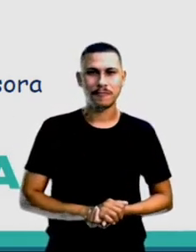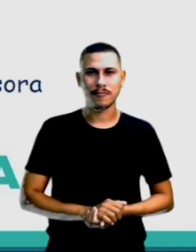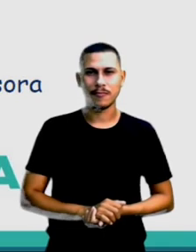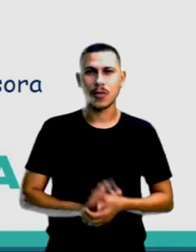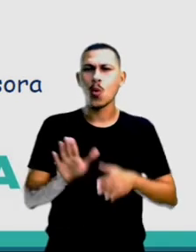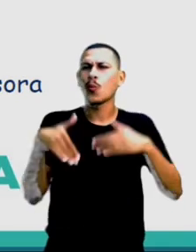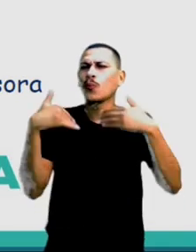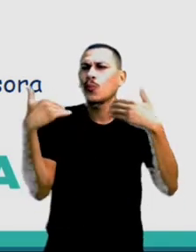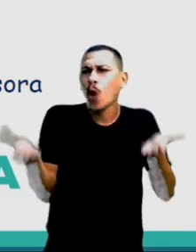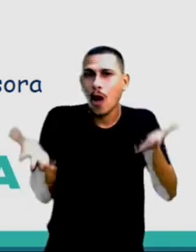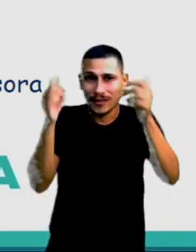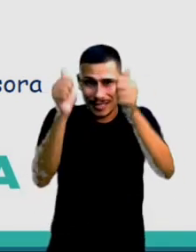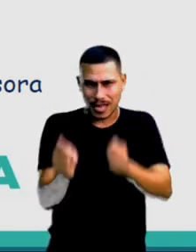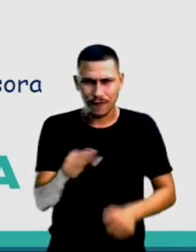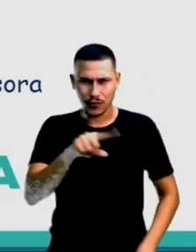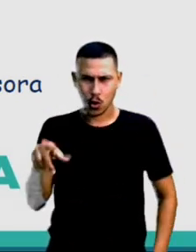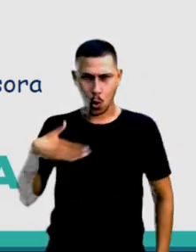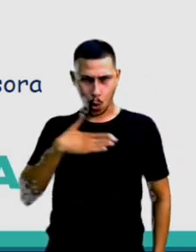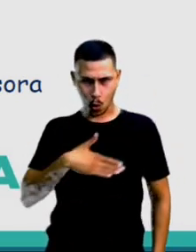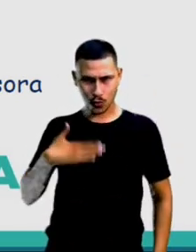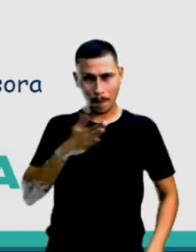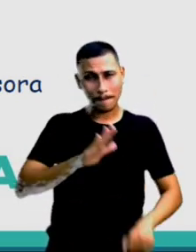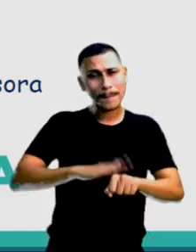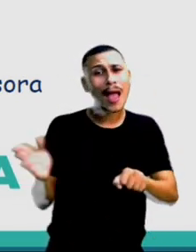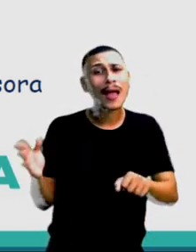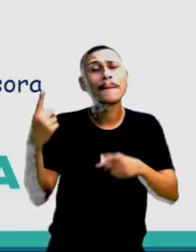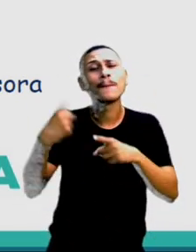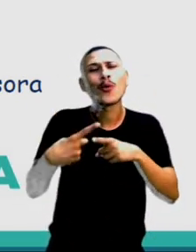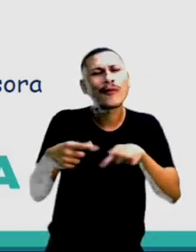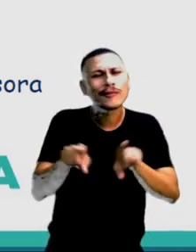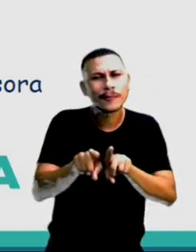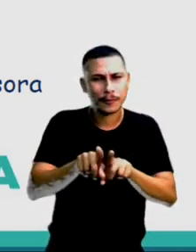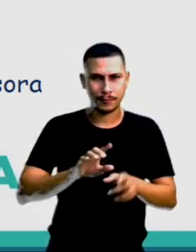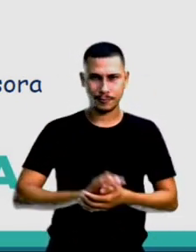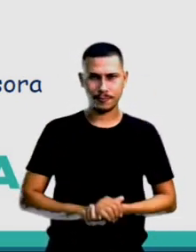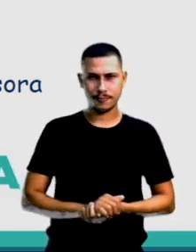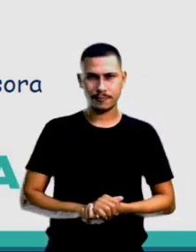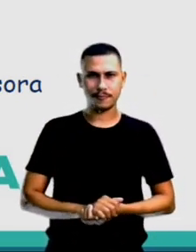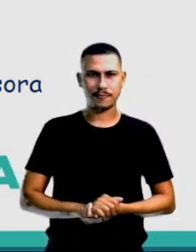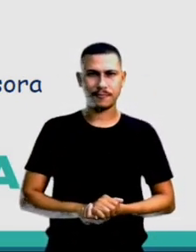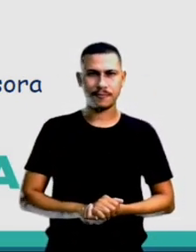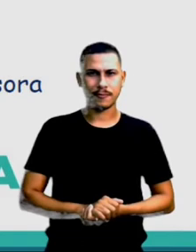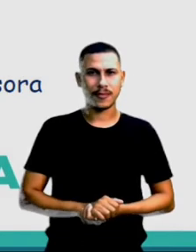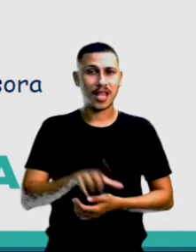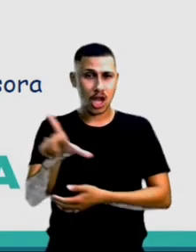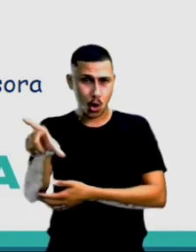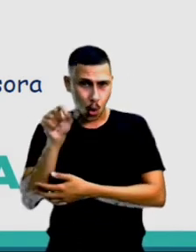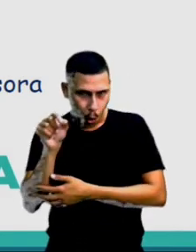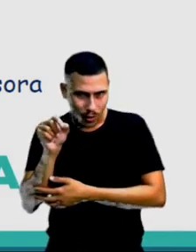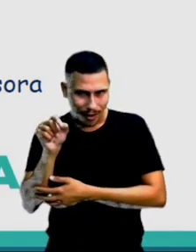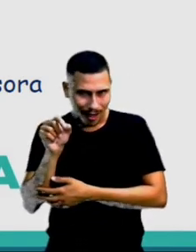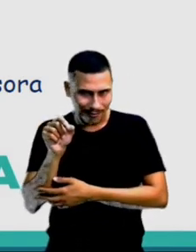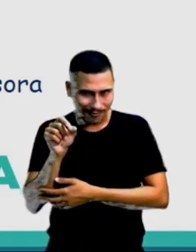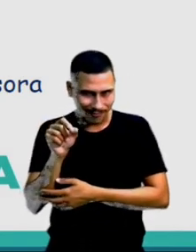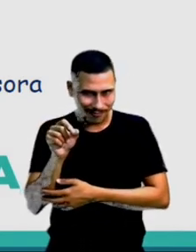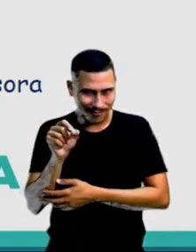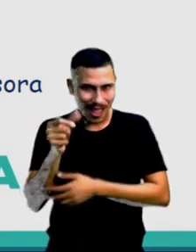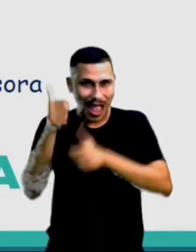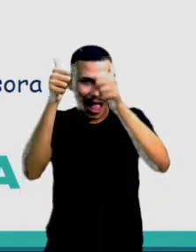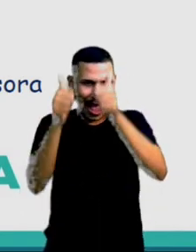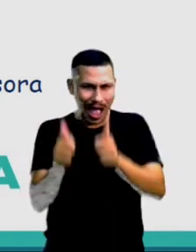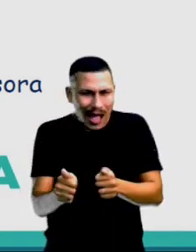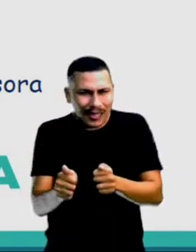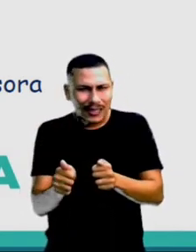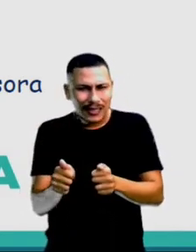deles você gostou mais? Por quê? E Escolha uma das obras Que você viu